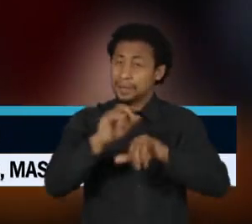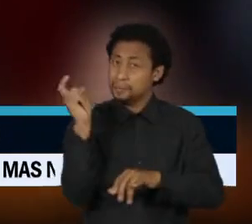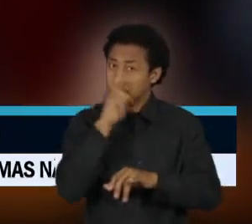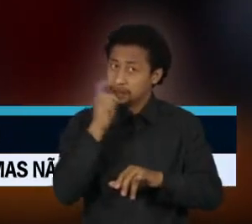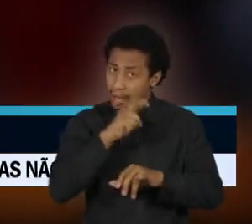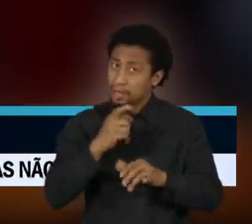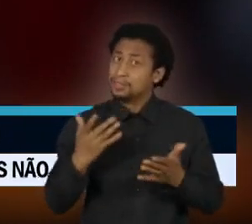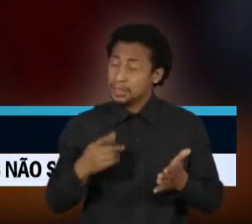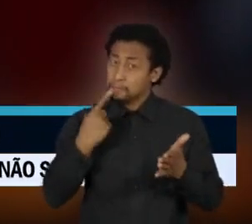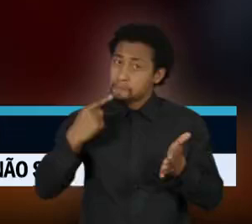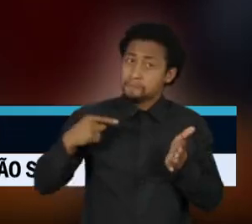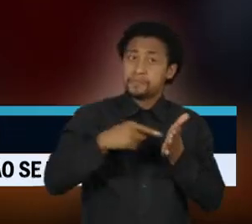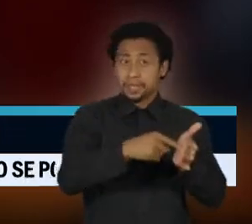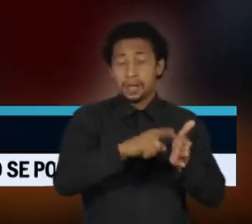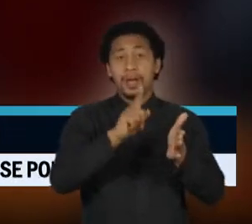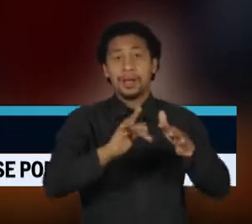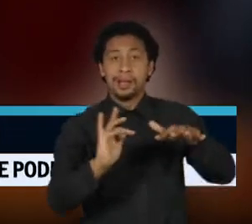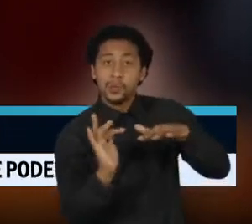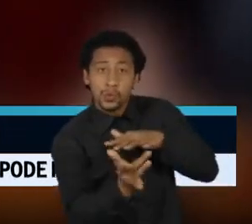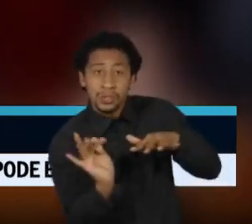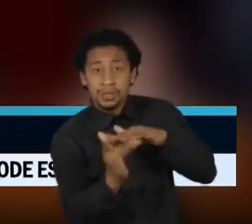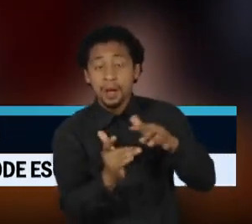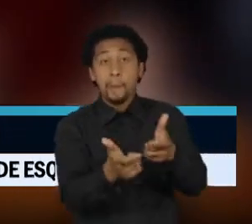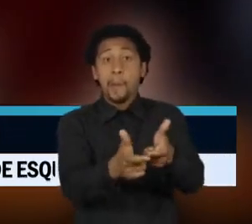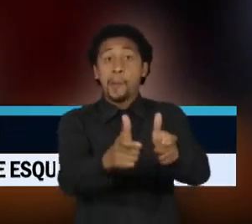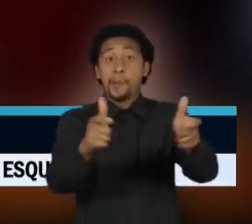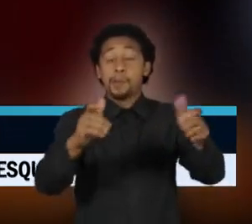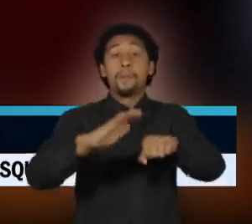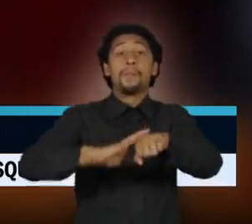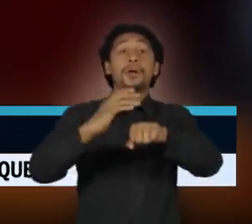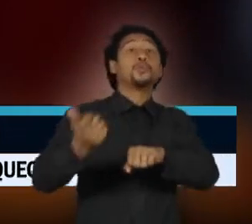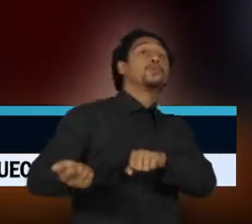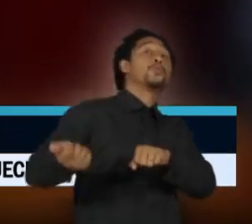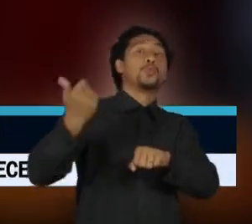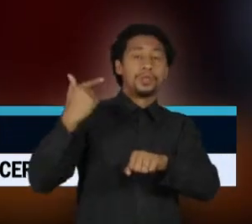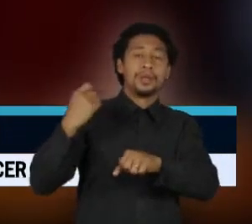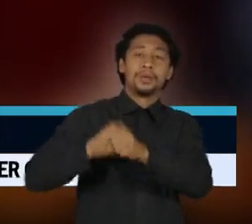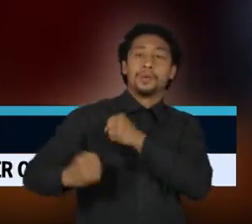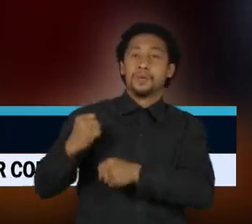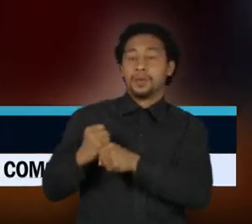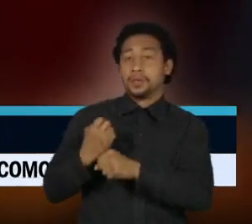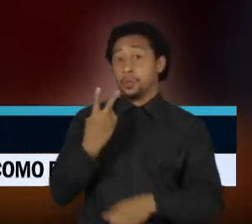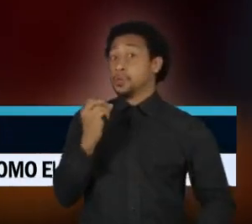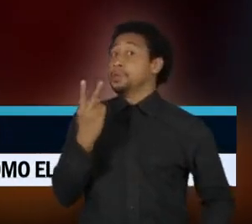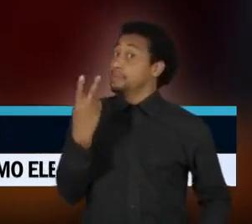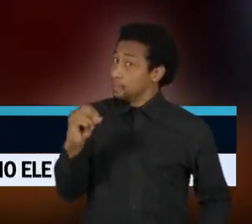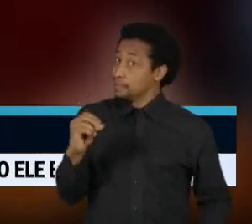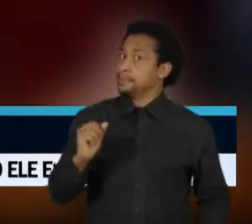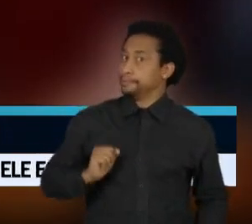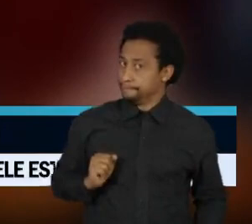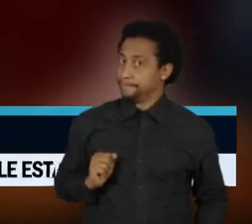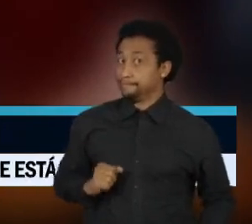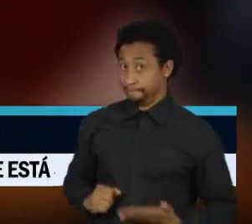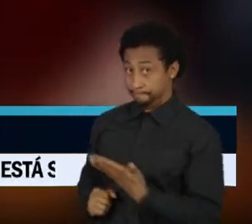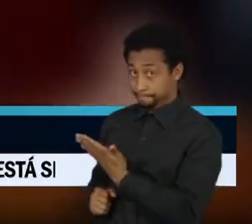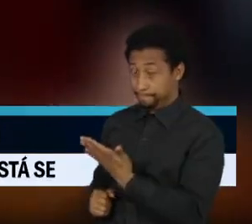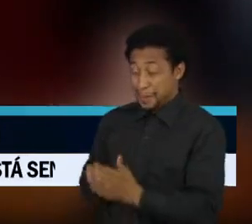digitais em comparação com a eleição passada de 2020. Ou seja, 1